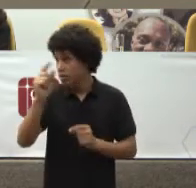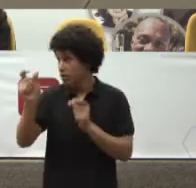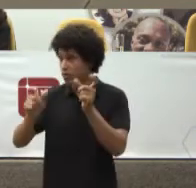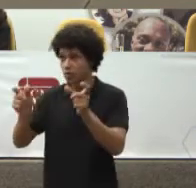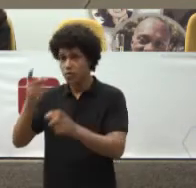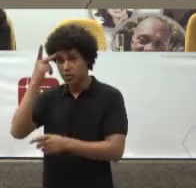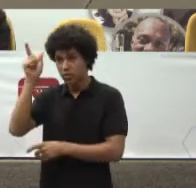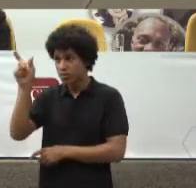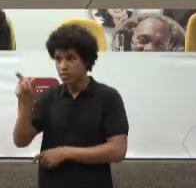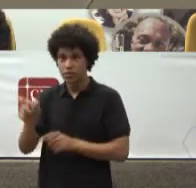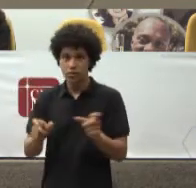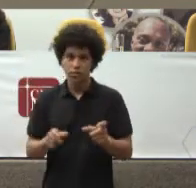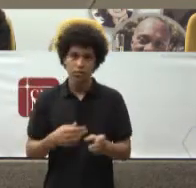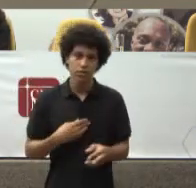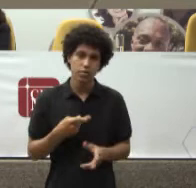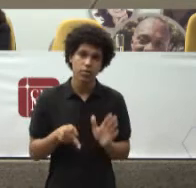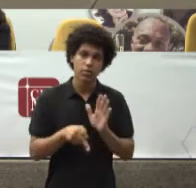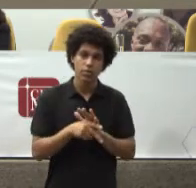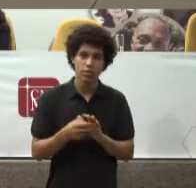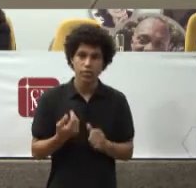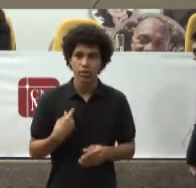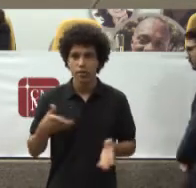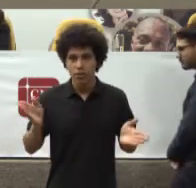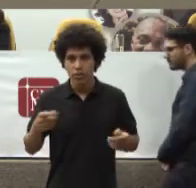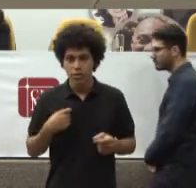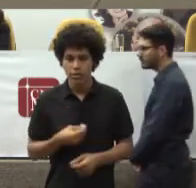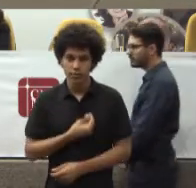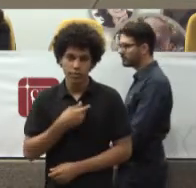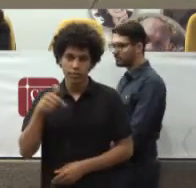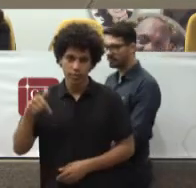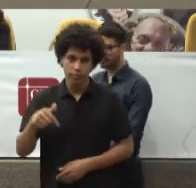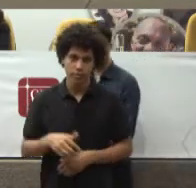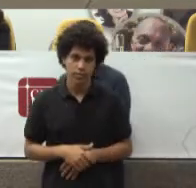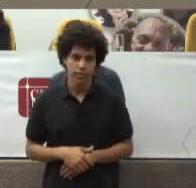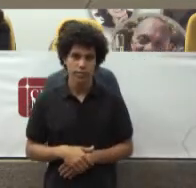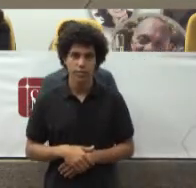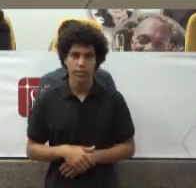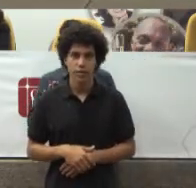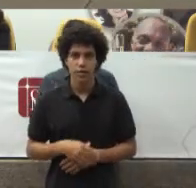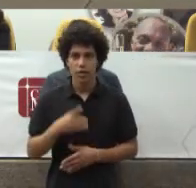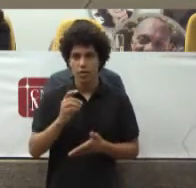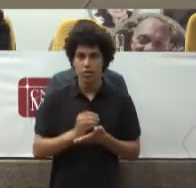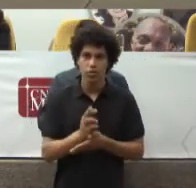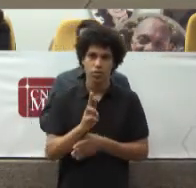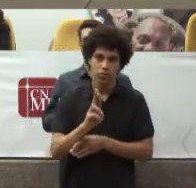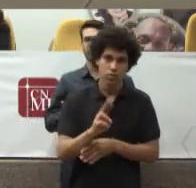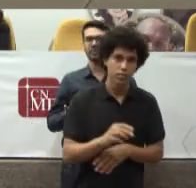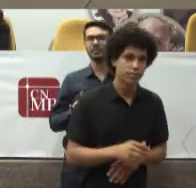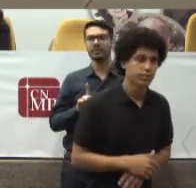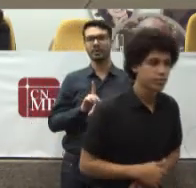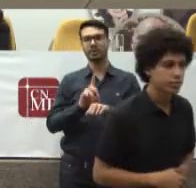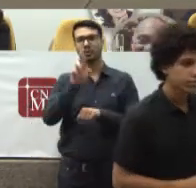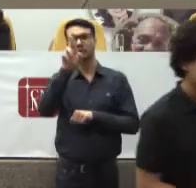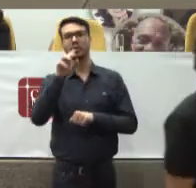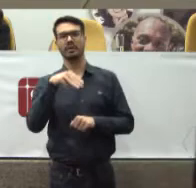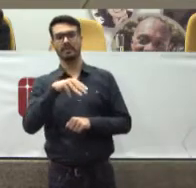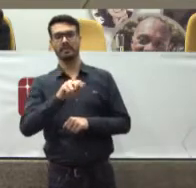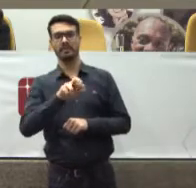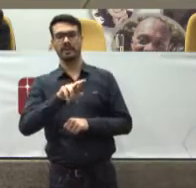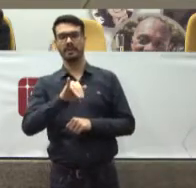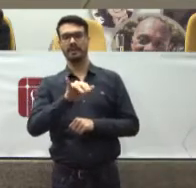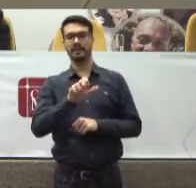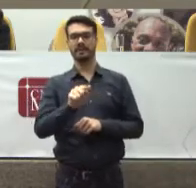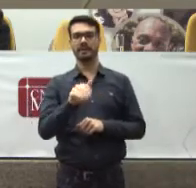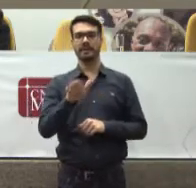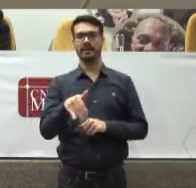figuras Do Comitê Nacional Da Saúde Que se fazem presentes A doutora Maria Amélia Já foi saudada A coordenadora Do Comitê Do